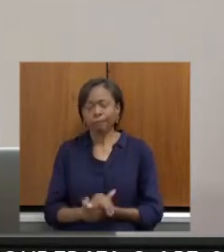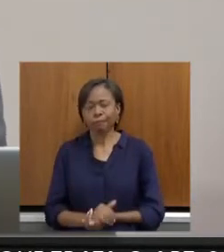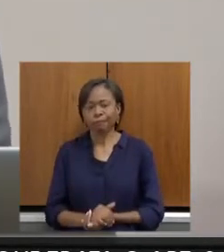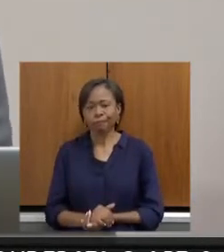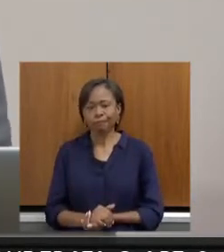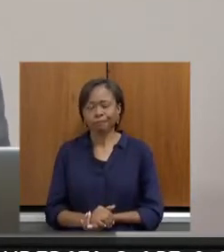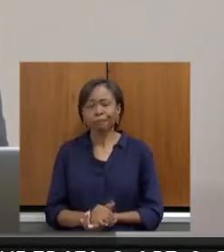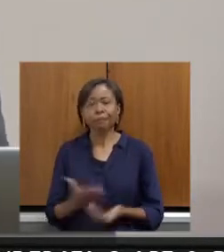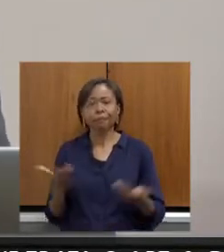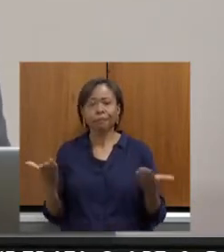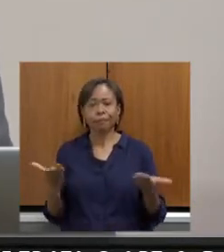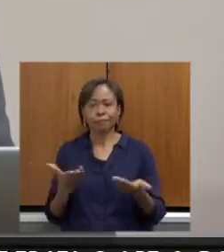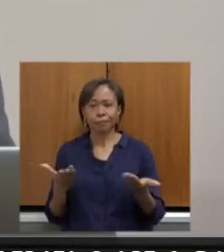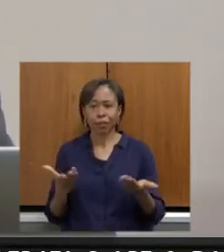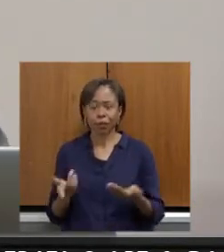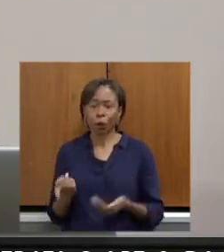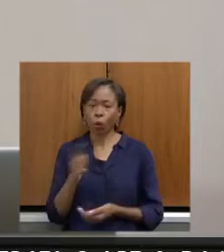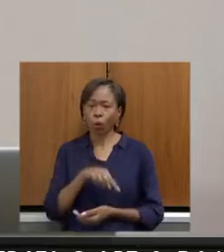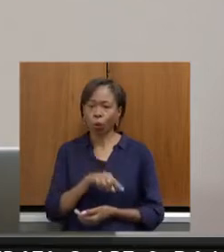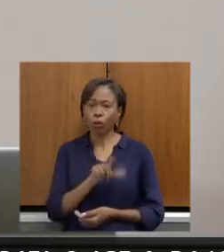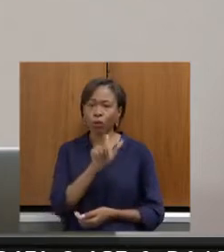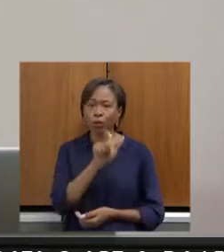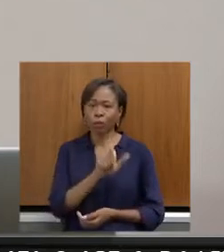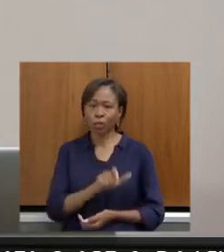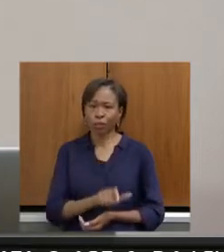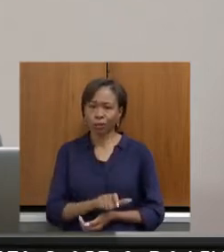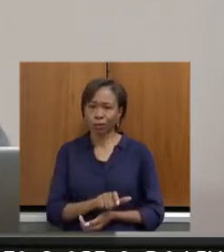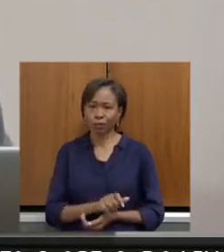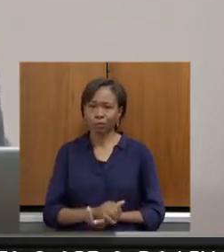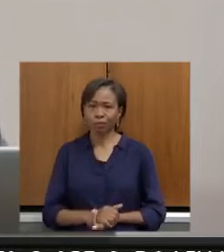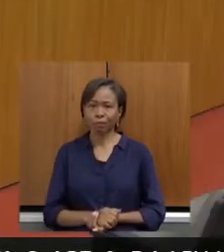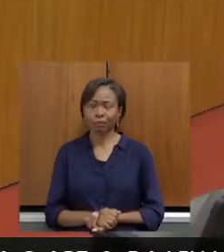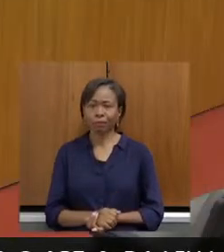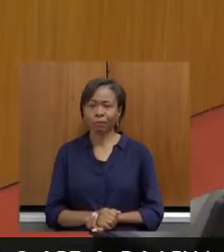Agora, a próxima pessoa que irá se manifestar, por favor.